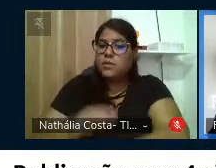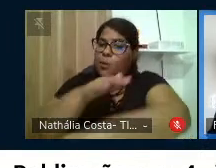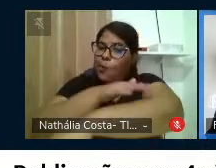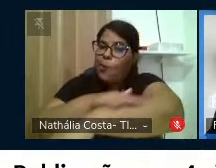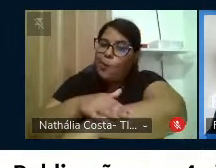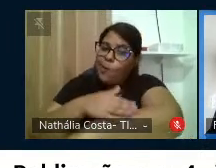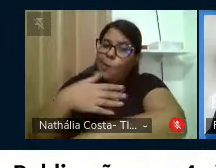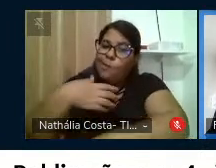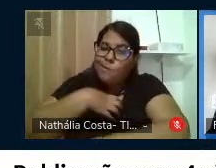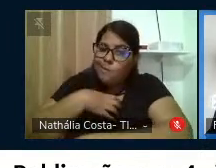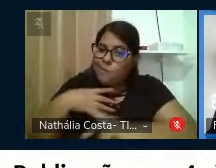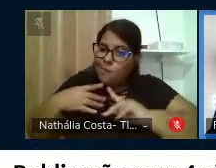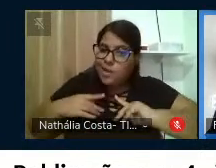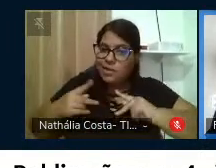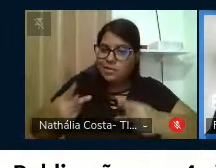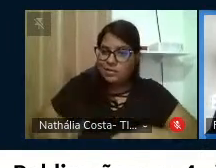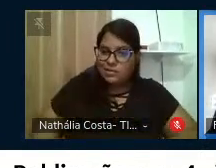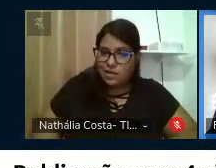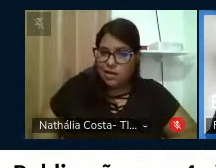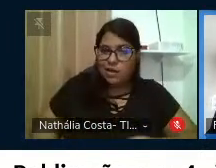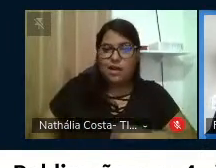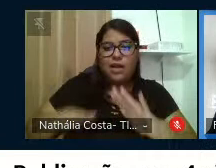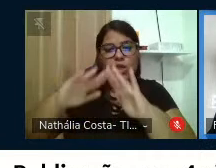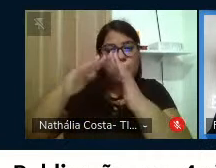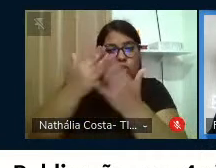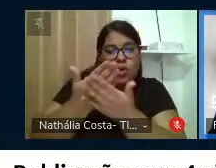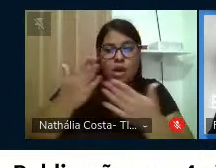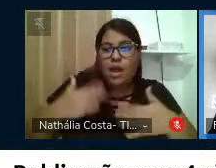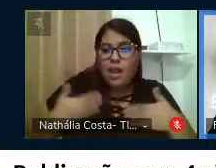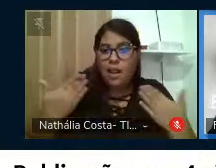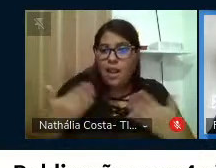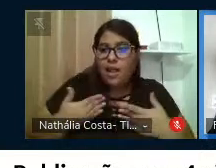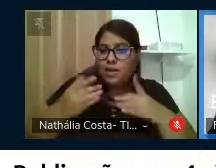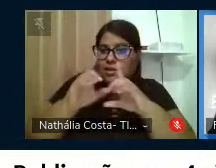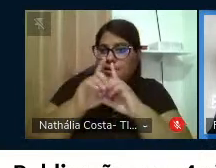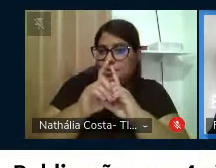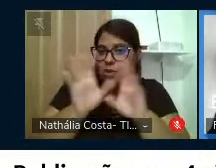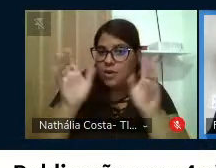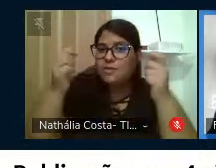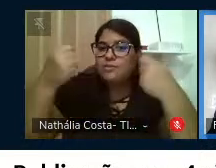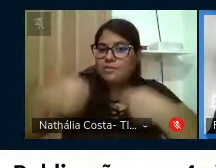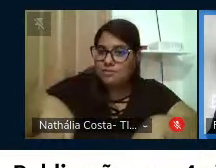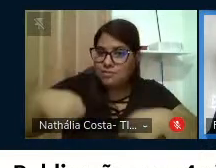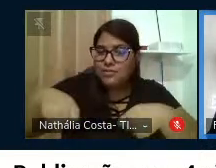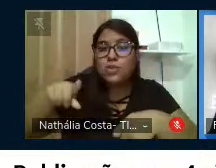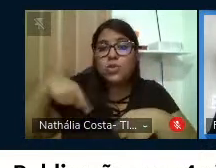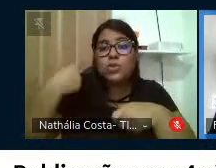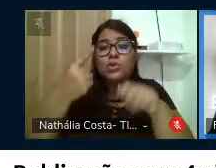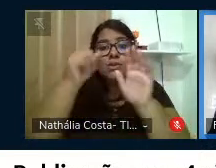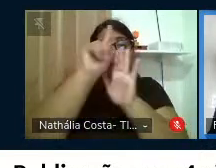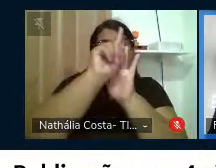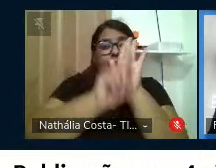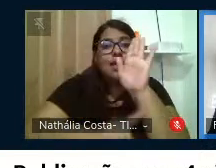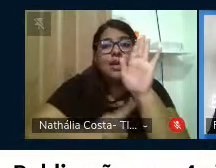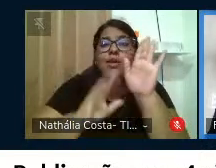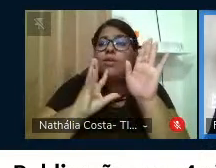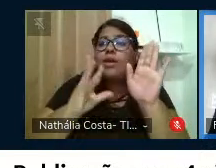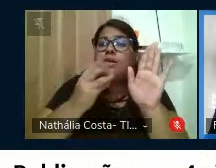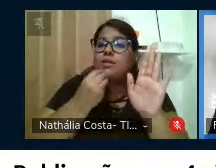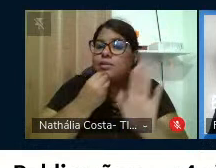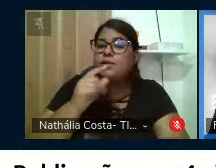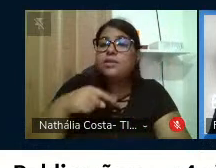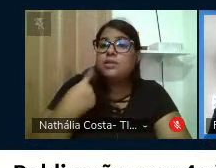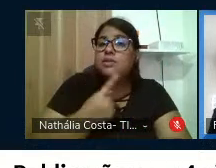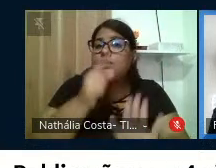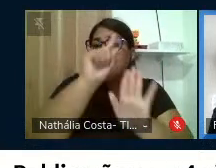né, a escola alegre e democrática, como deve ser, né, e o nosso direito de construir o conhecimento, né, o